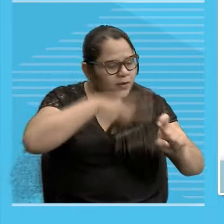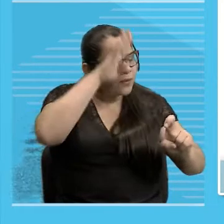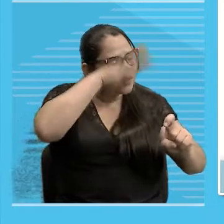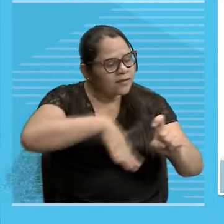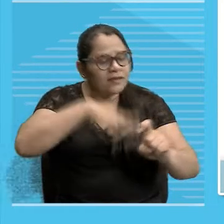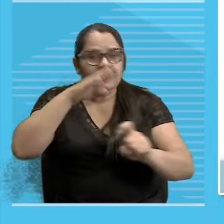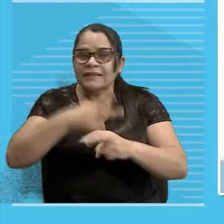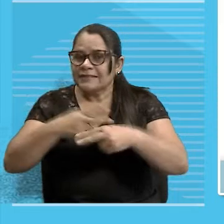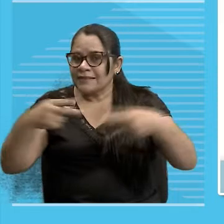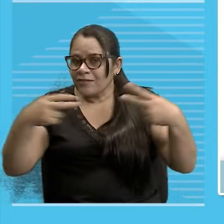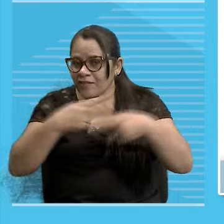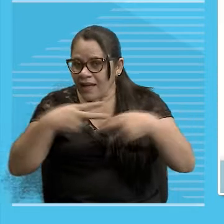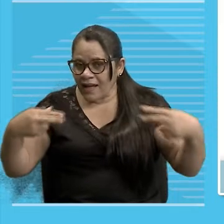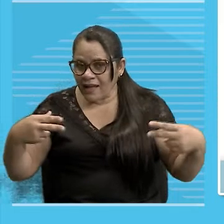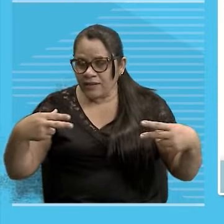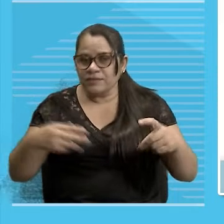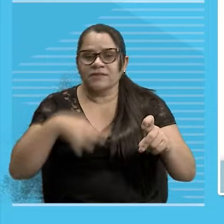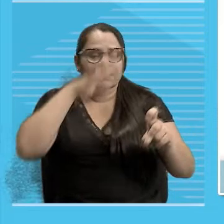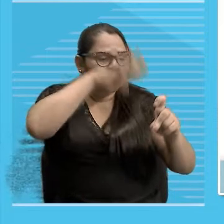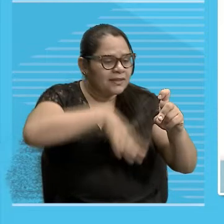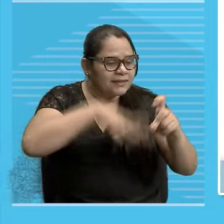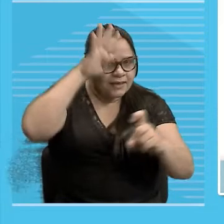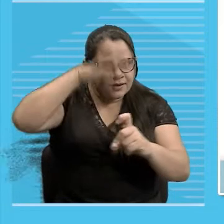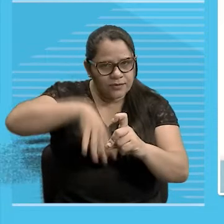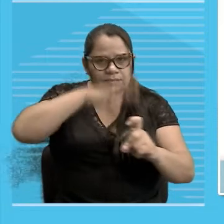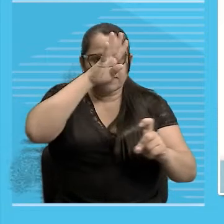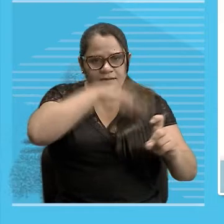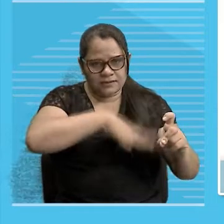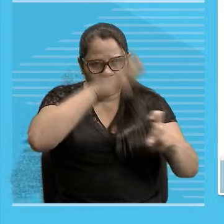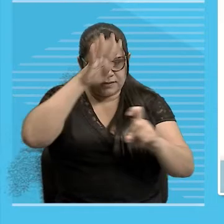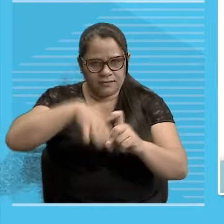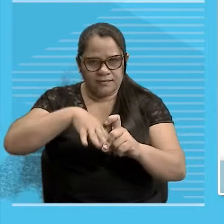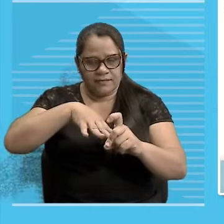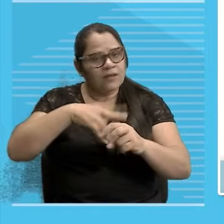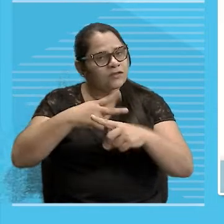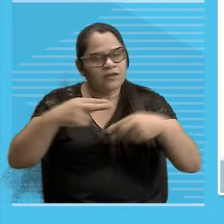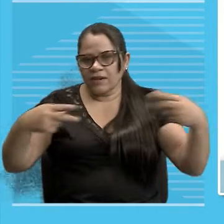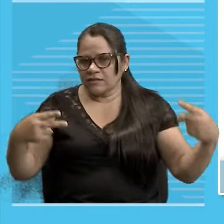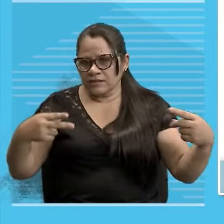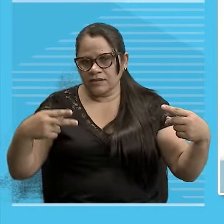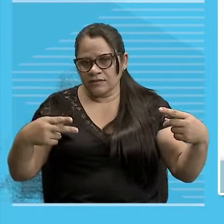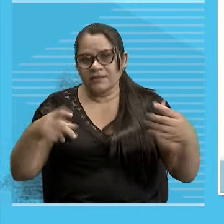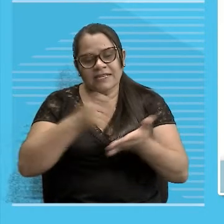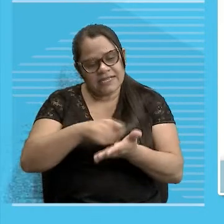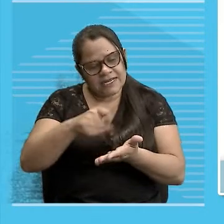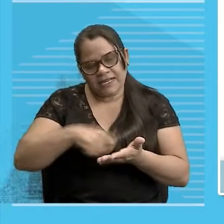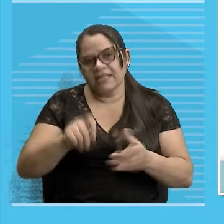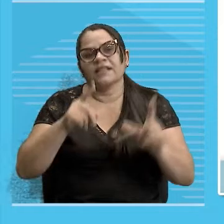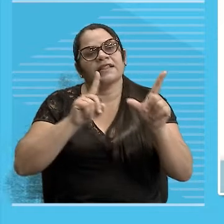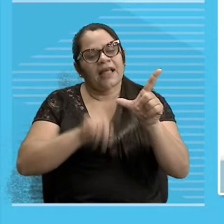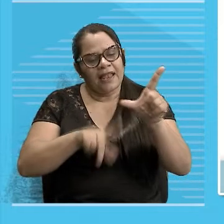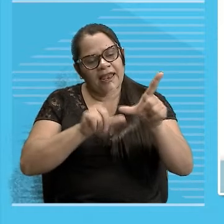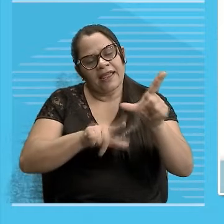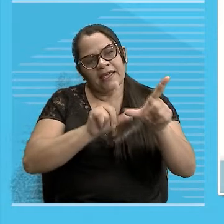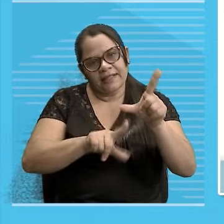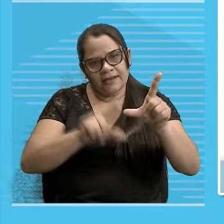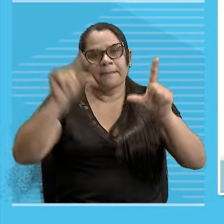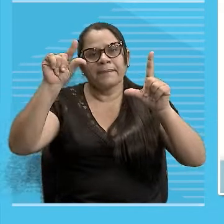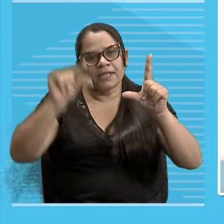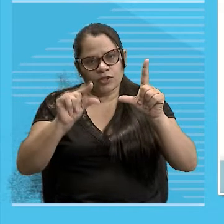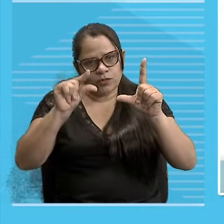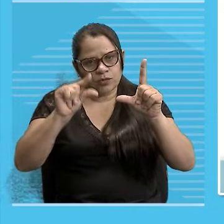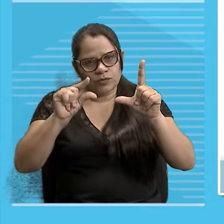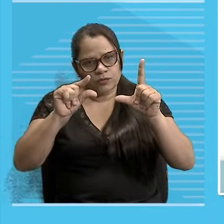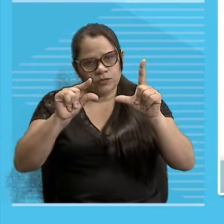aparecer o nome dele mesmo Aquele lá dos mares Ai meu Deus Poseidon Tem